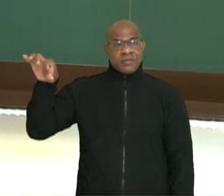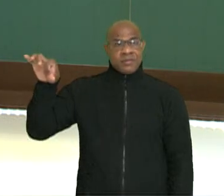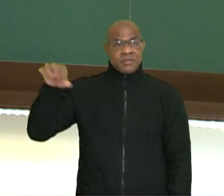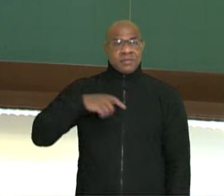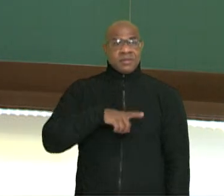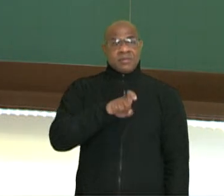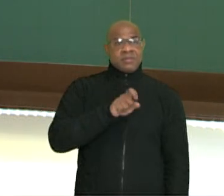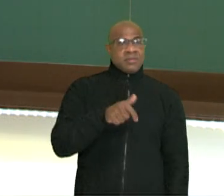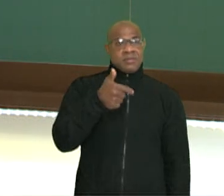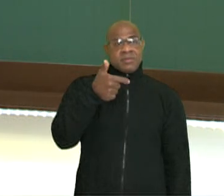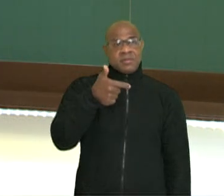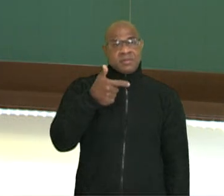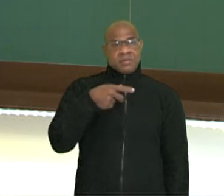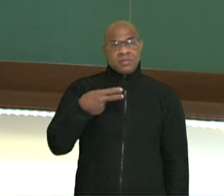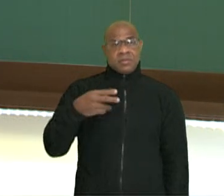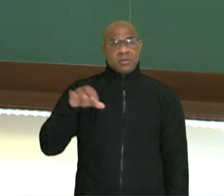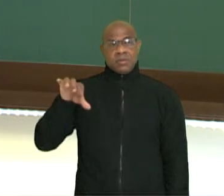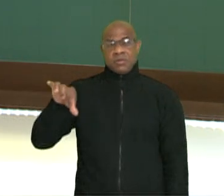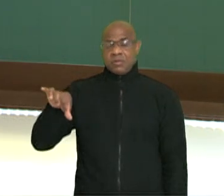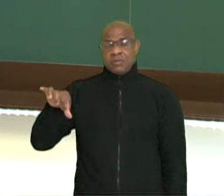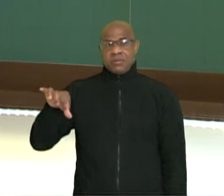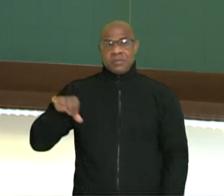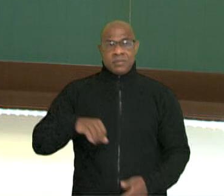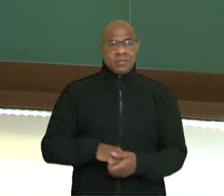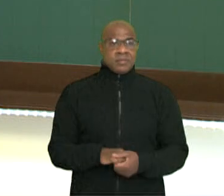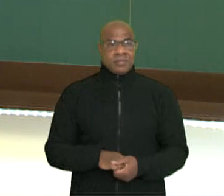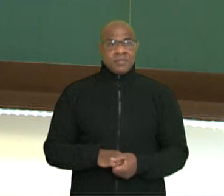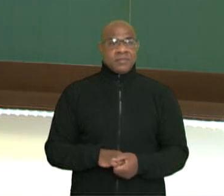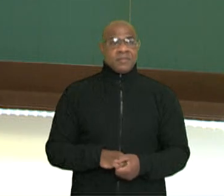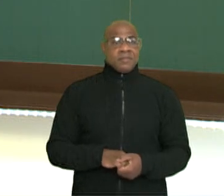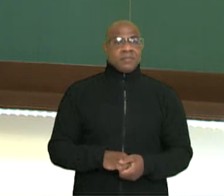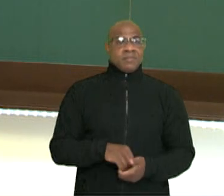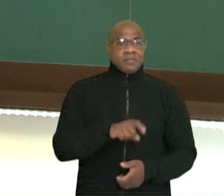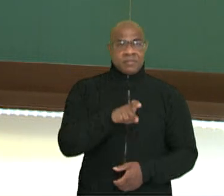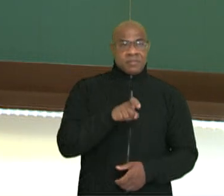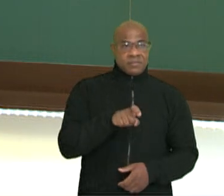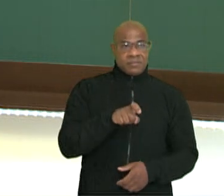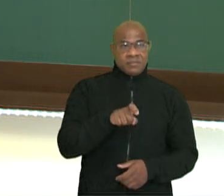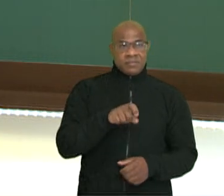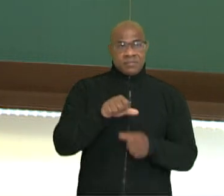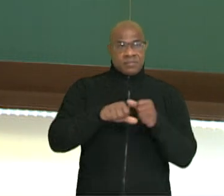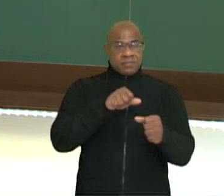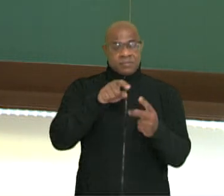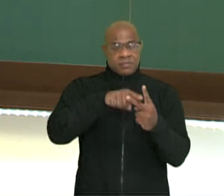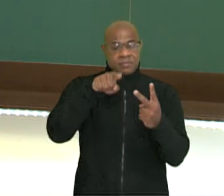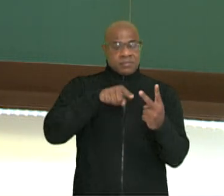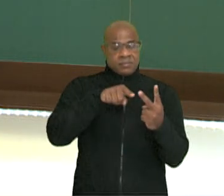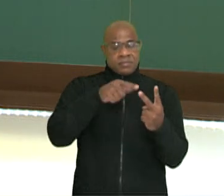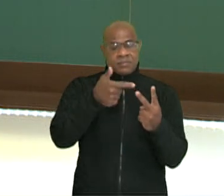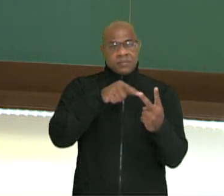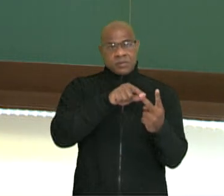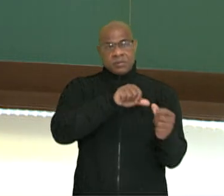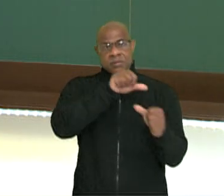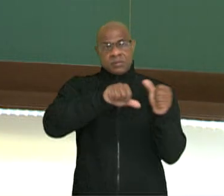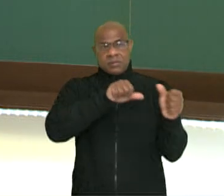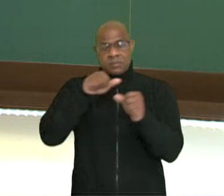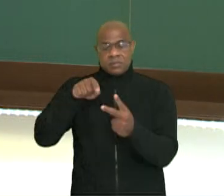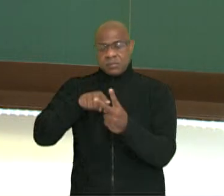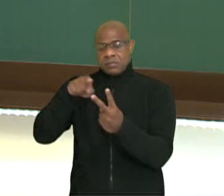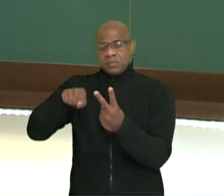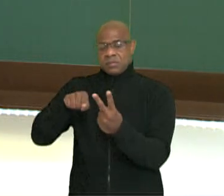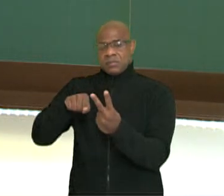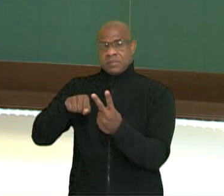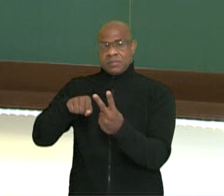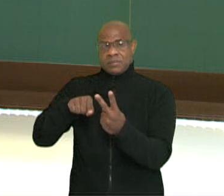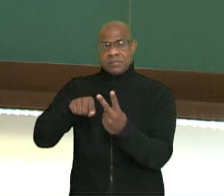X² é igual a 9. Passa o quadrado, passa o quadrado. Raiz quadrada, raiz quadrada de 9, 3. Então mais e menos